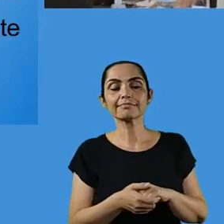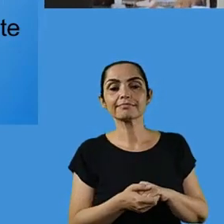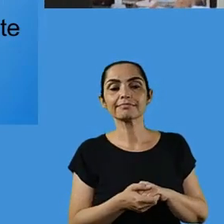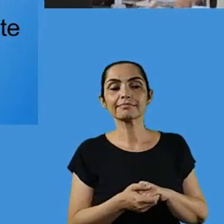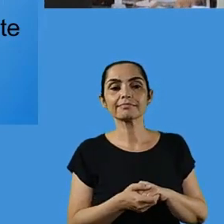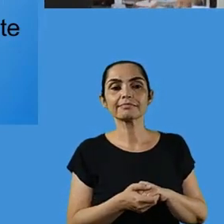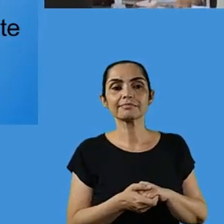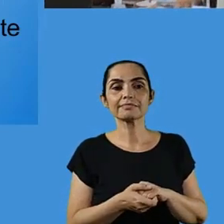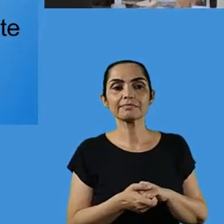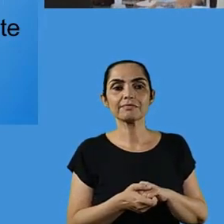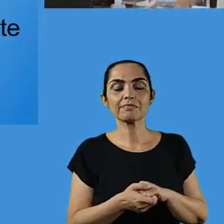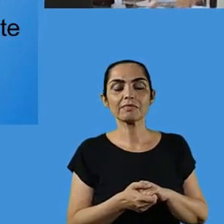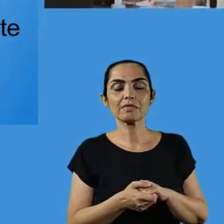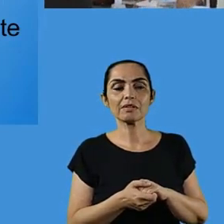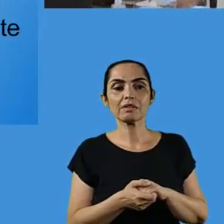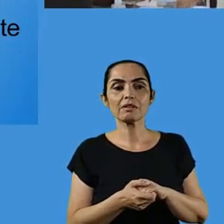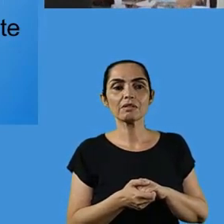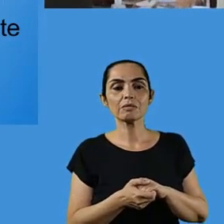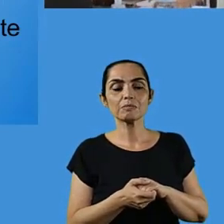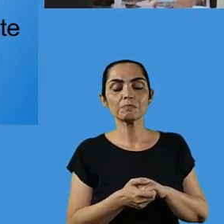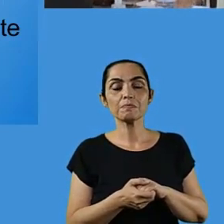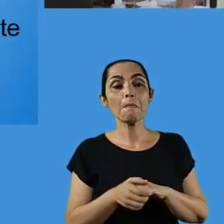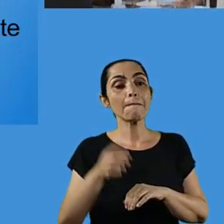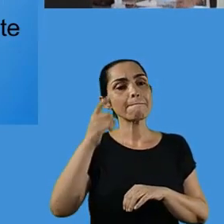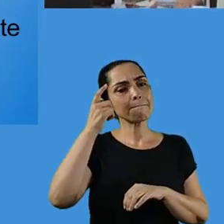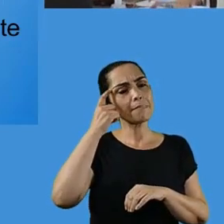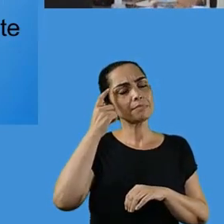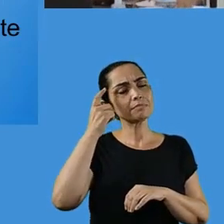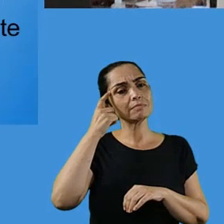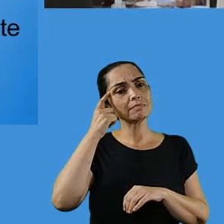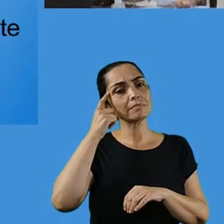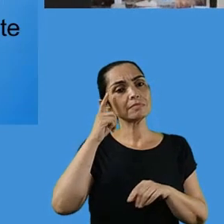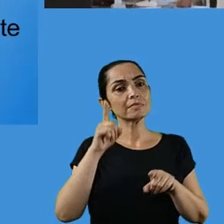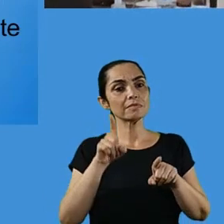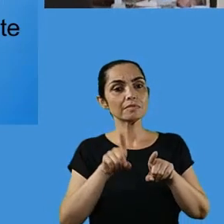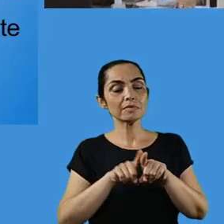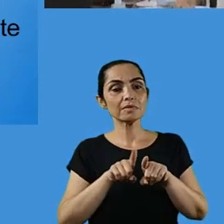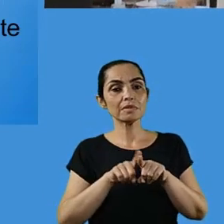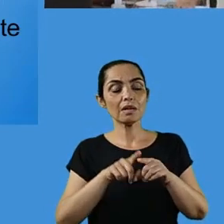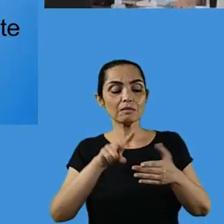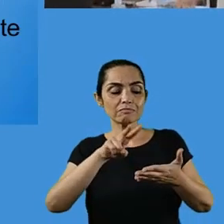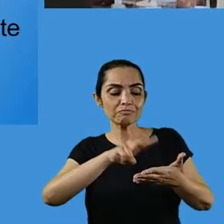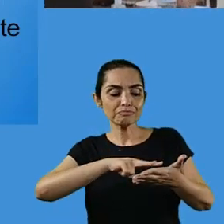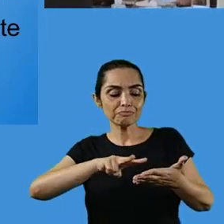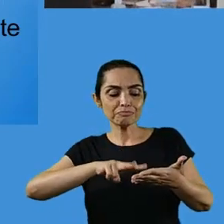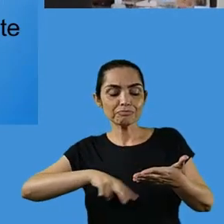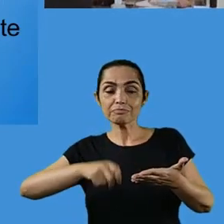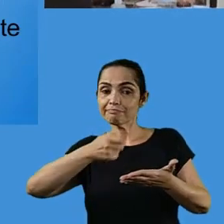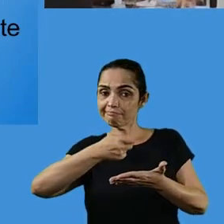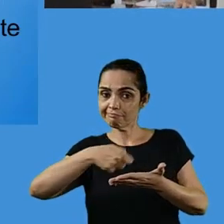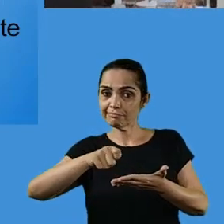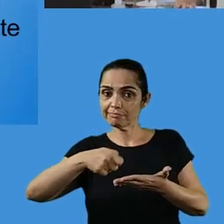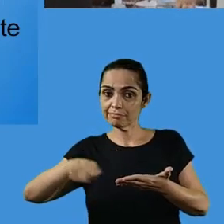permear e deve ser mantida, na verdade, com muita força. E eu quero aqui